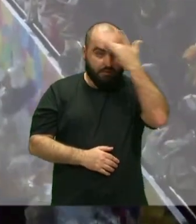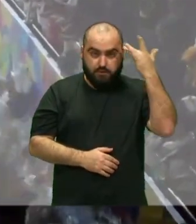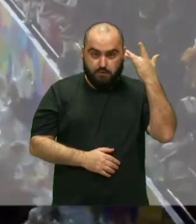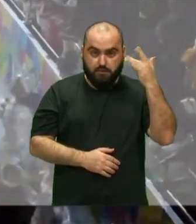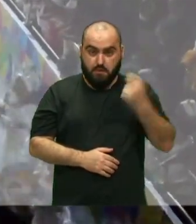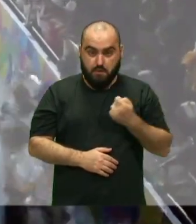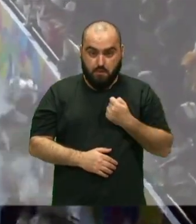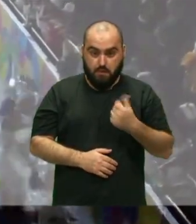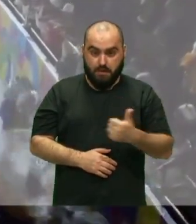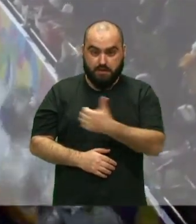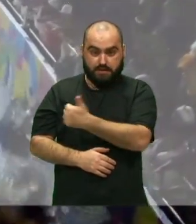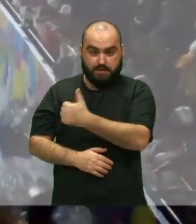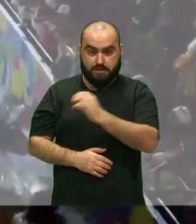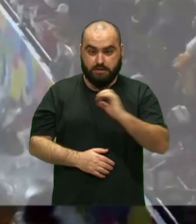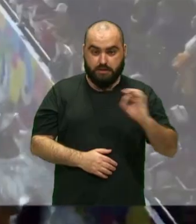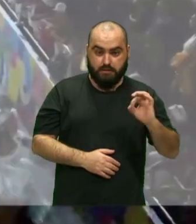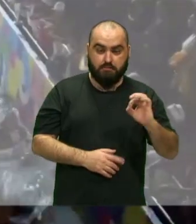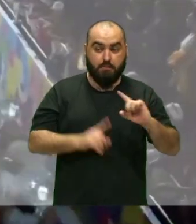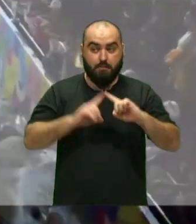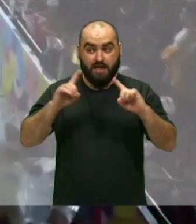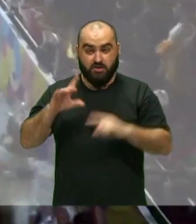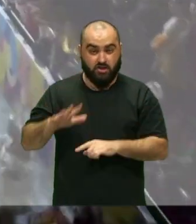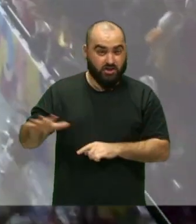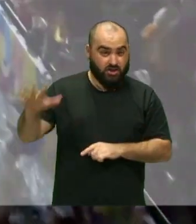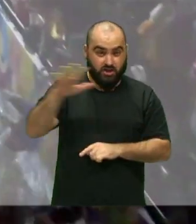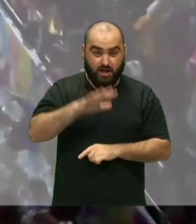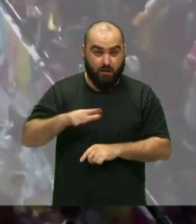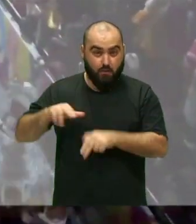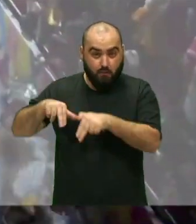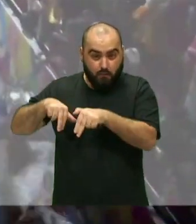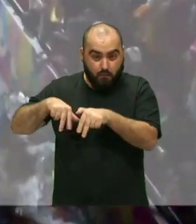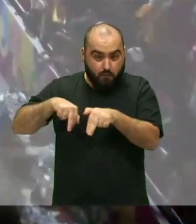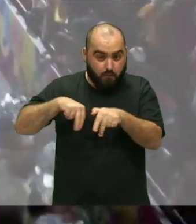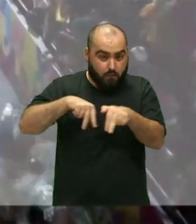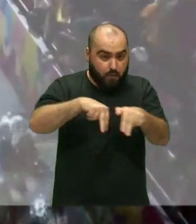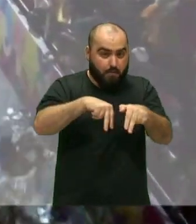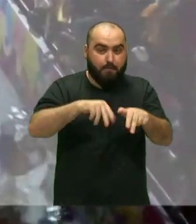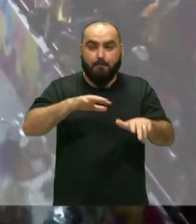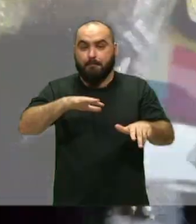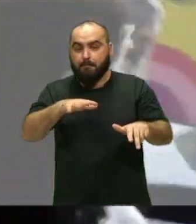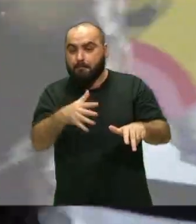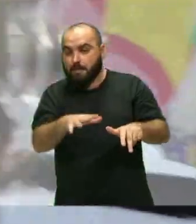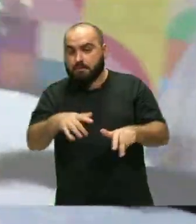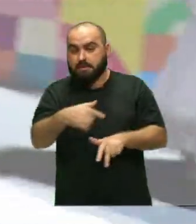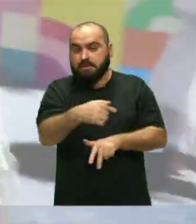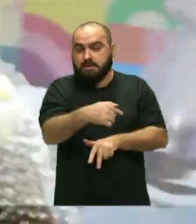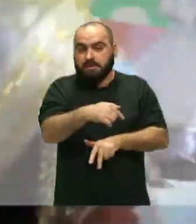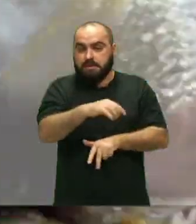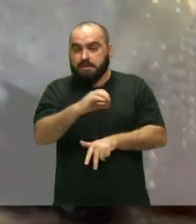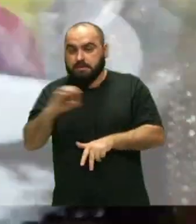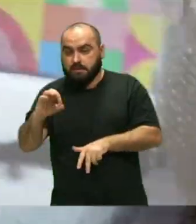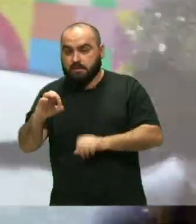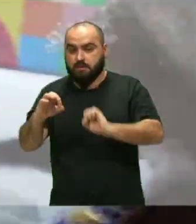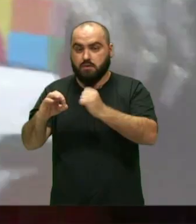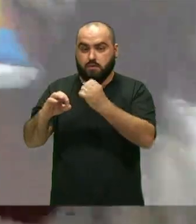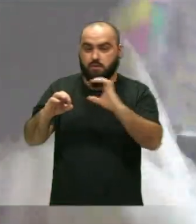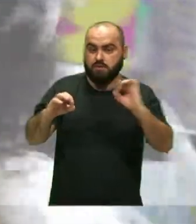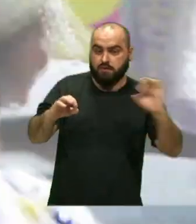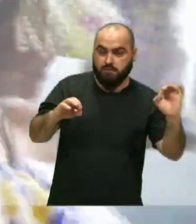pessoas mas, no geral, o desfile da nação deu em torno de 700, 800 pessoas